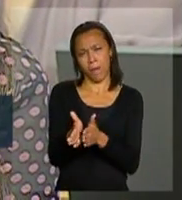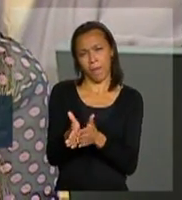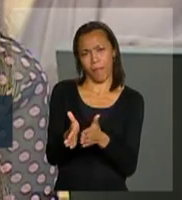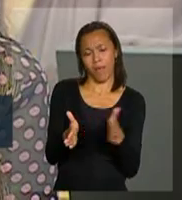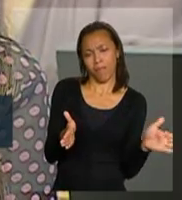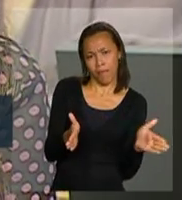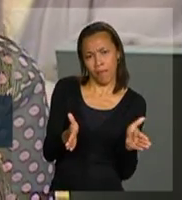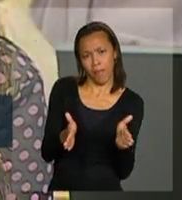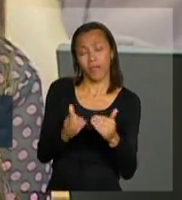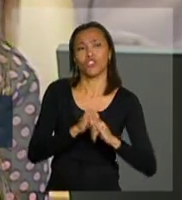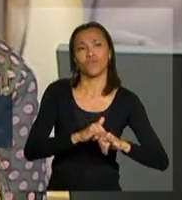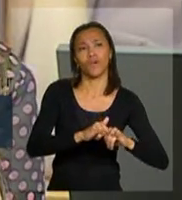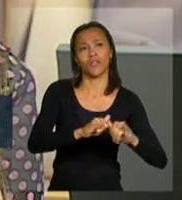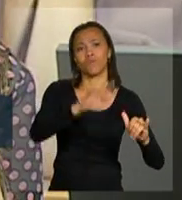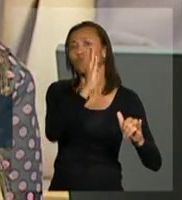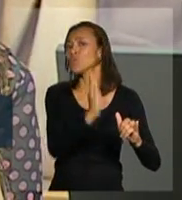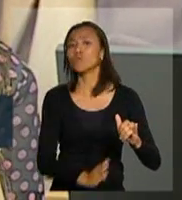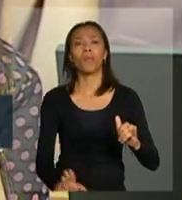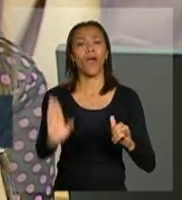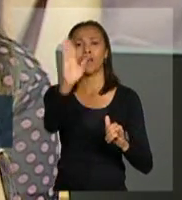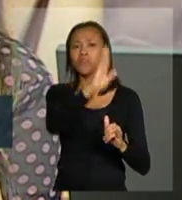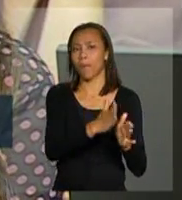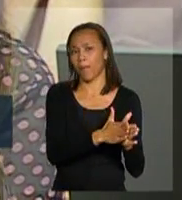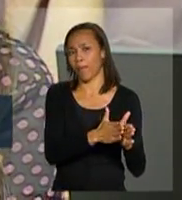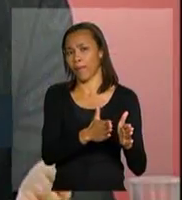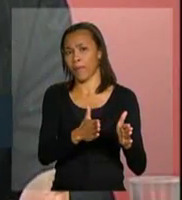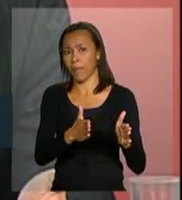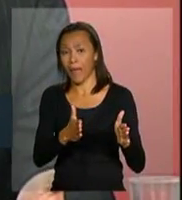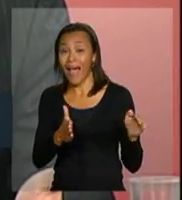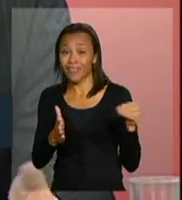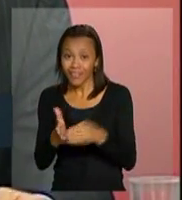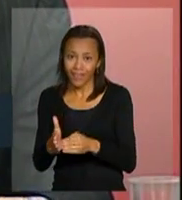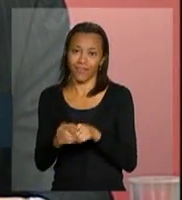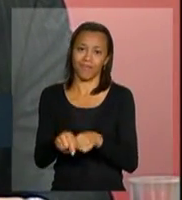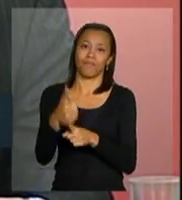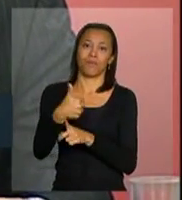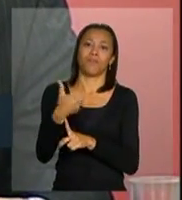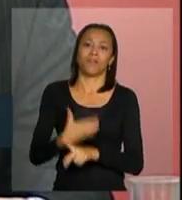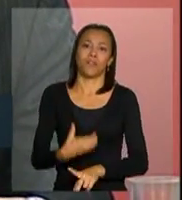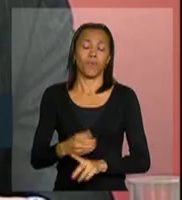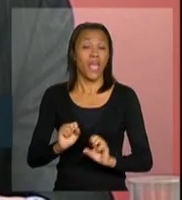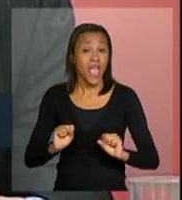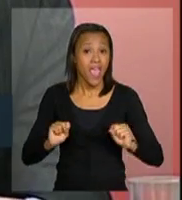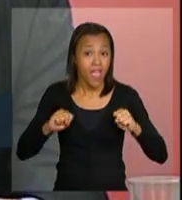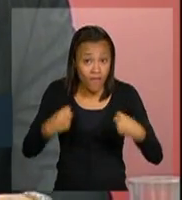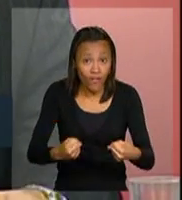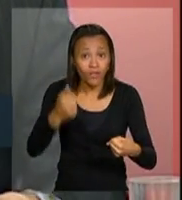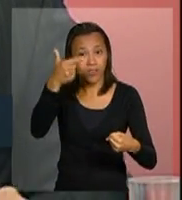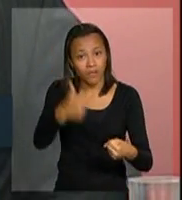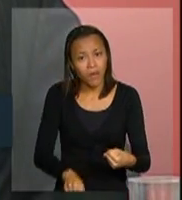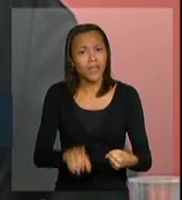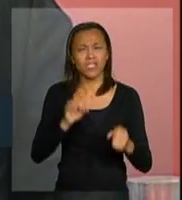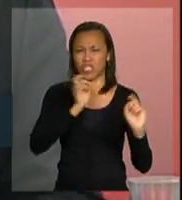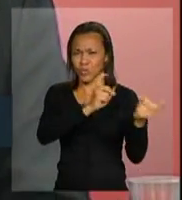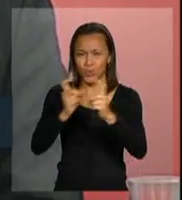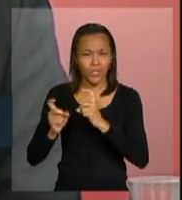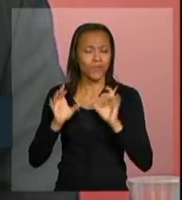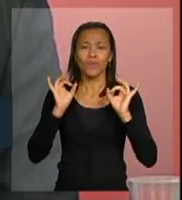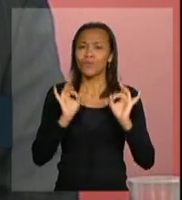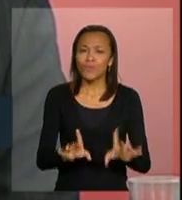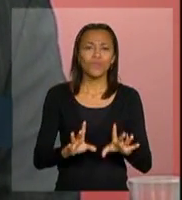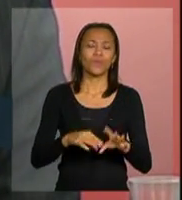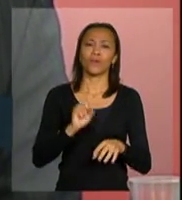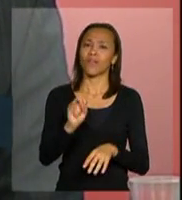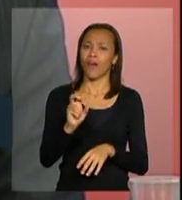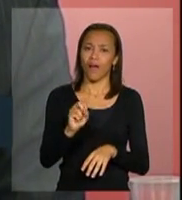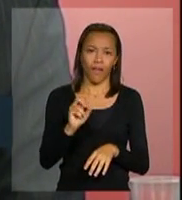mobilização em todo o país, porque nós acreditamos que ela reforça o debate sobre as ações de prevenção, não só da AIDS, das hepatites